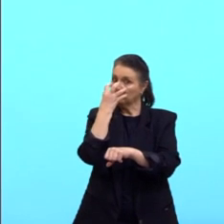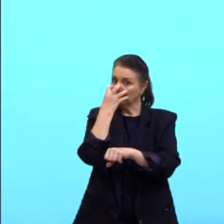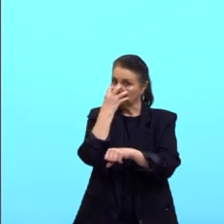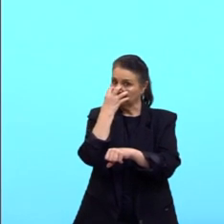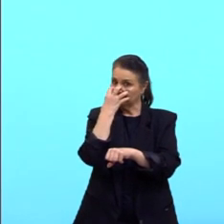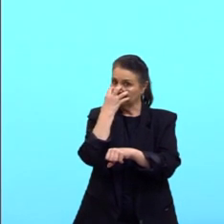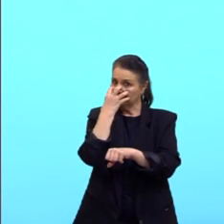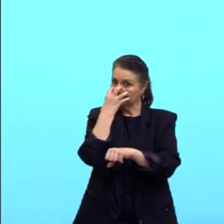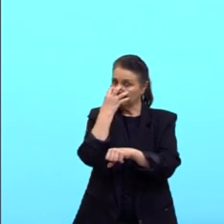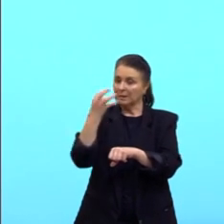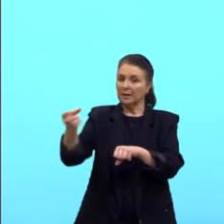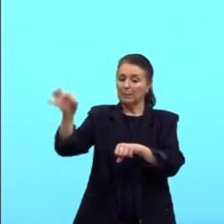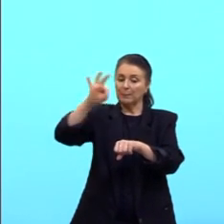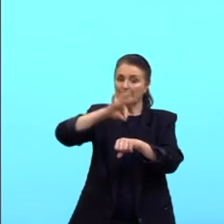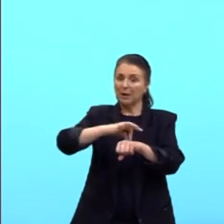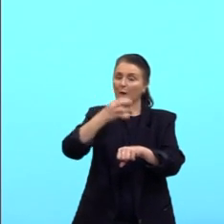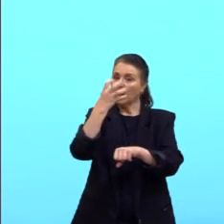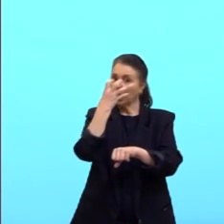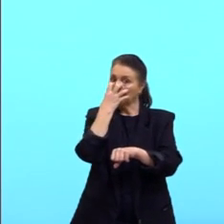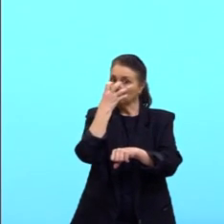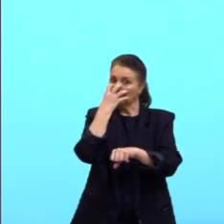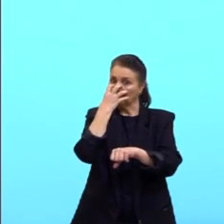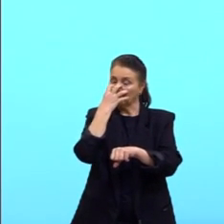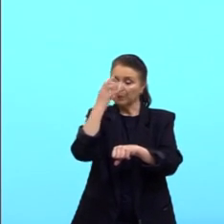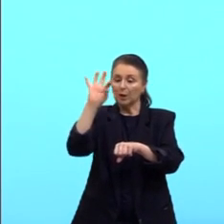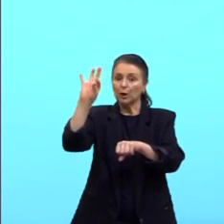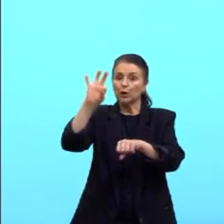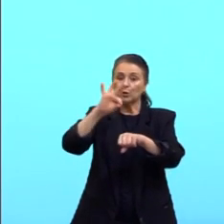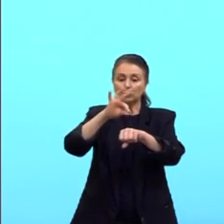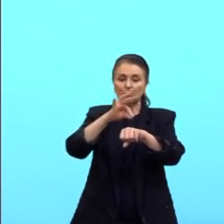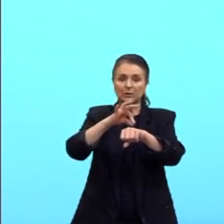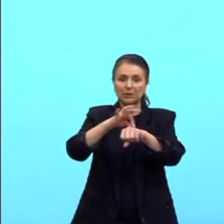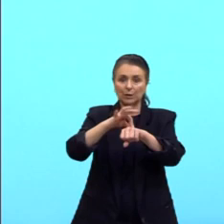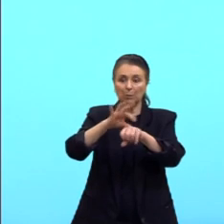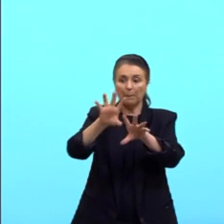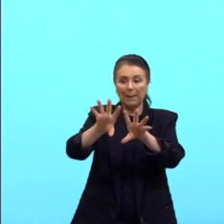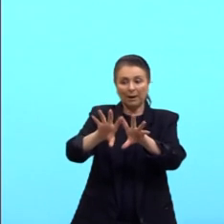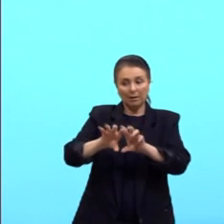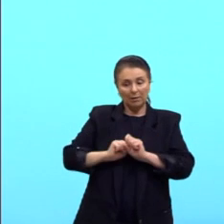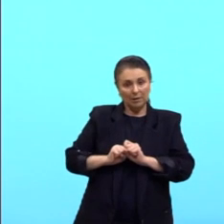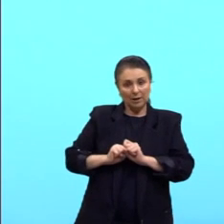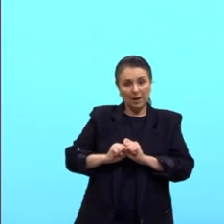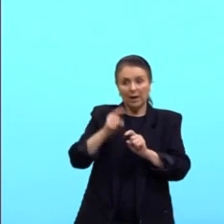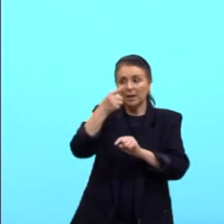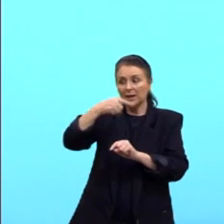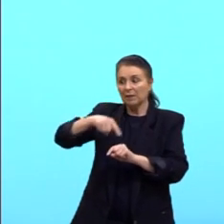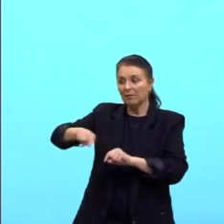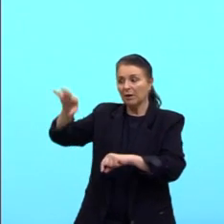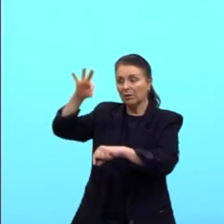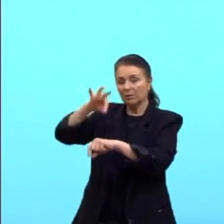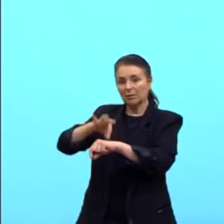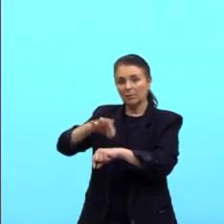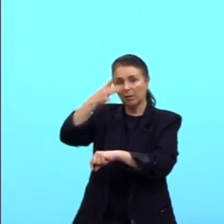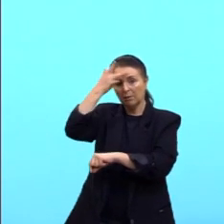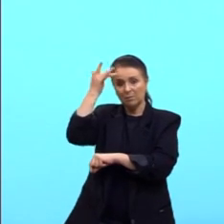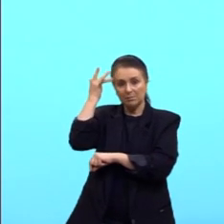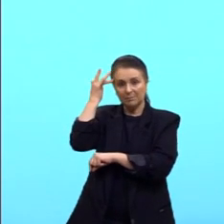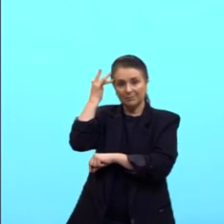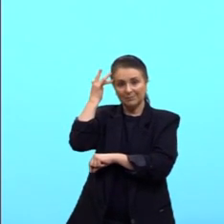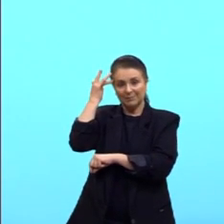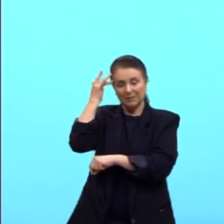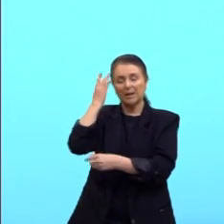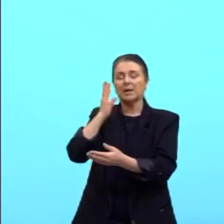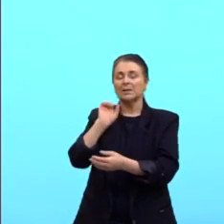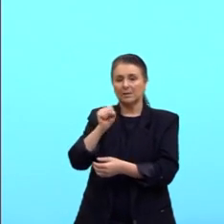picar ele, vai se contaminar. E aí, pode picar um ser humano e contaminar o ser humano. Tá? Então,